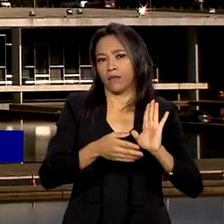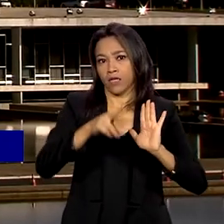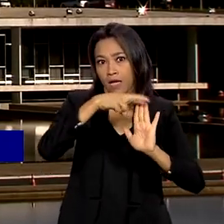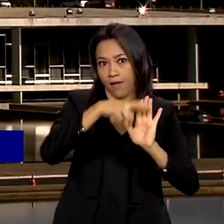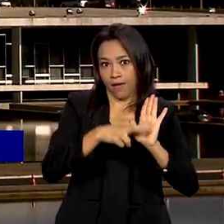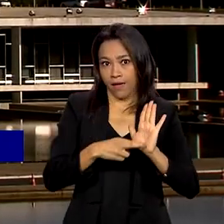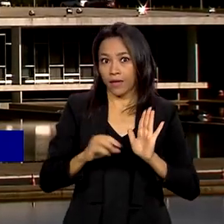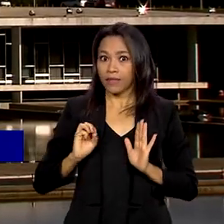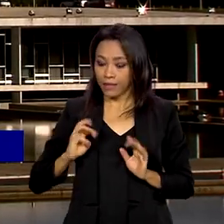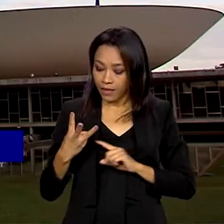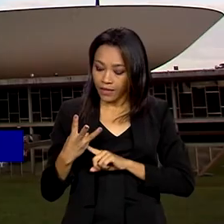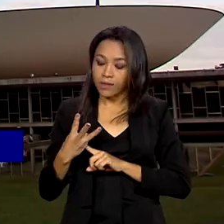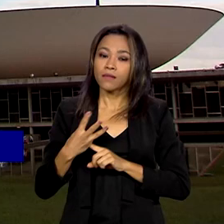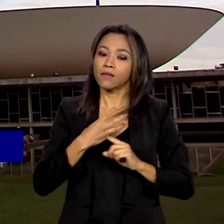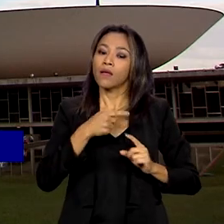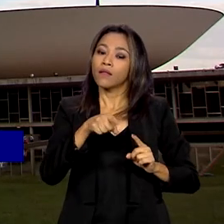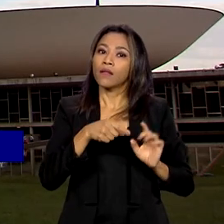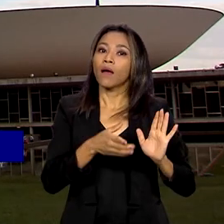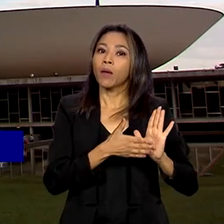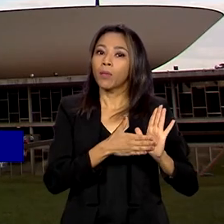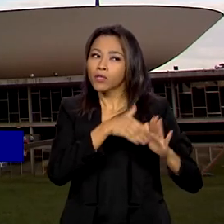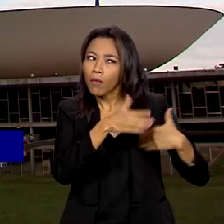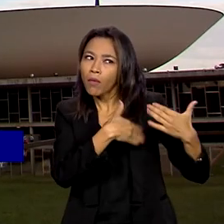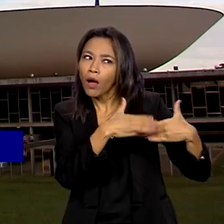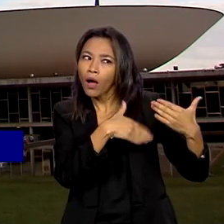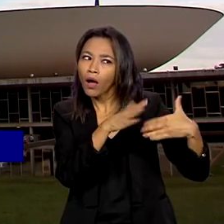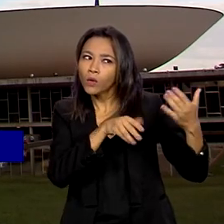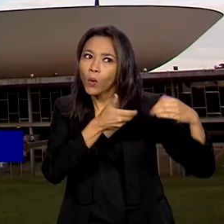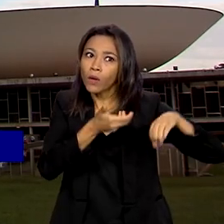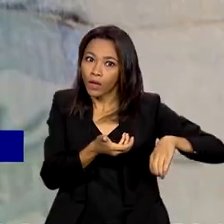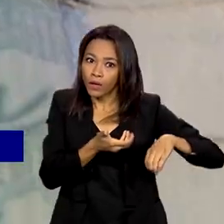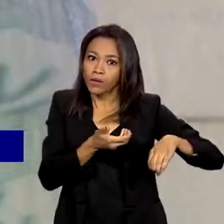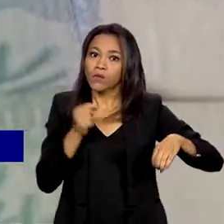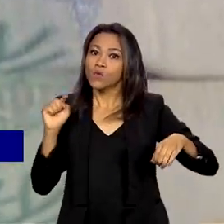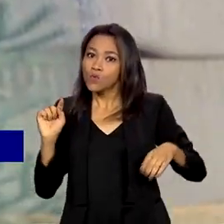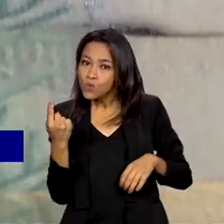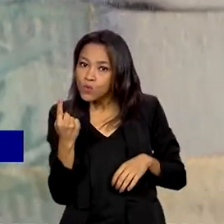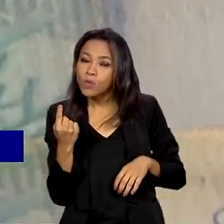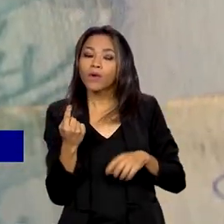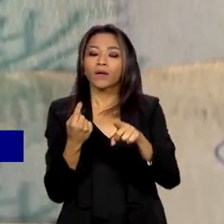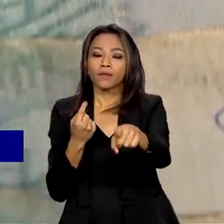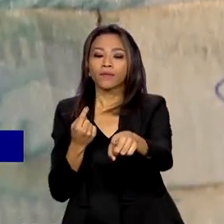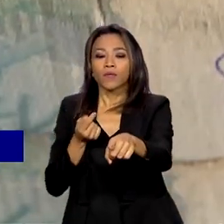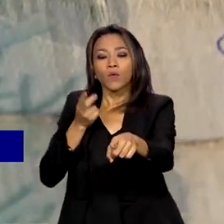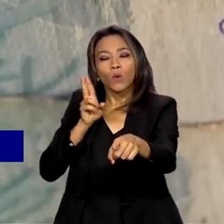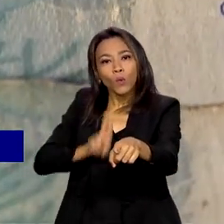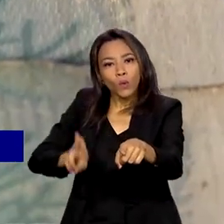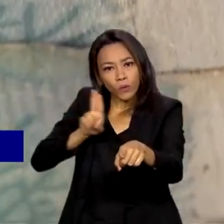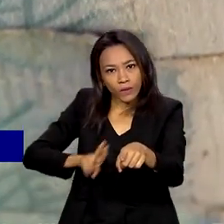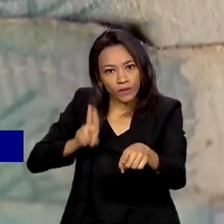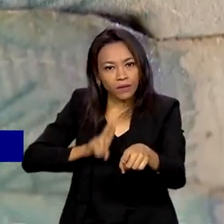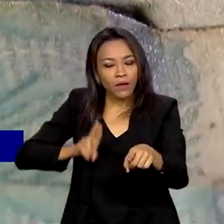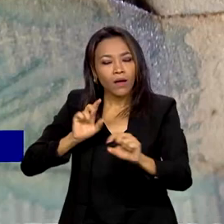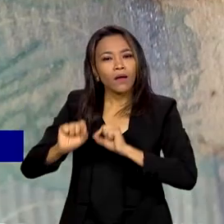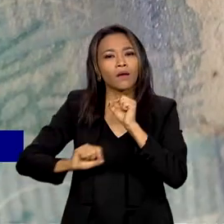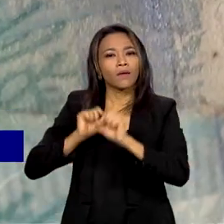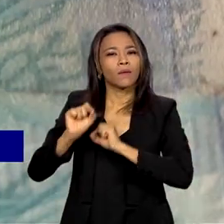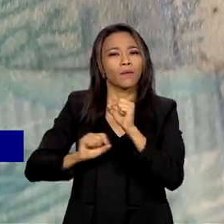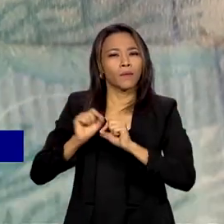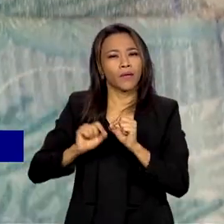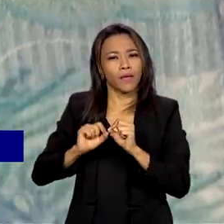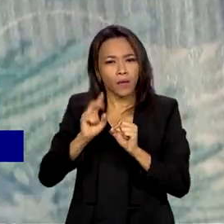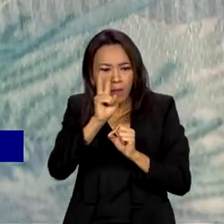tramitação no Congresso Nacional. Uma delas permite ao consumidor usar a mesma garantia em diferentes